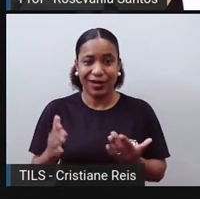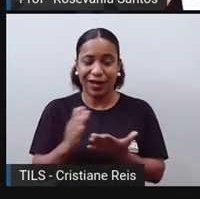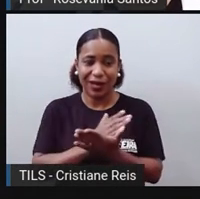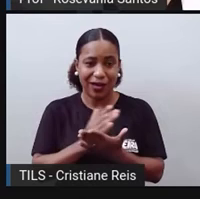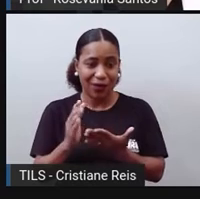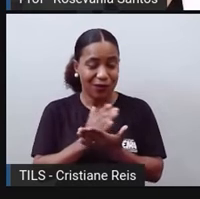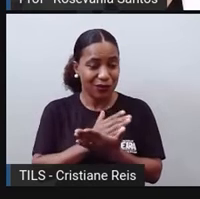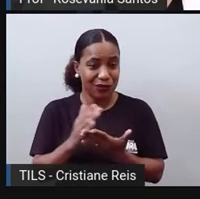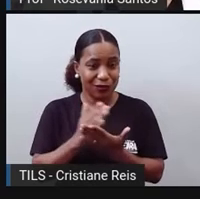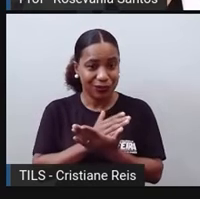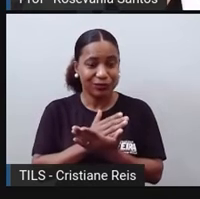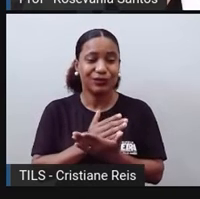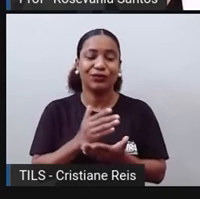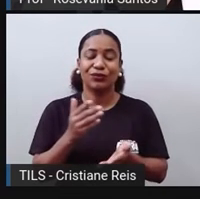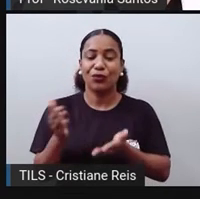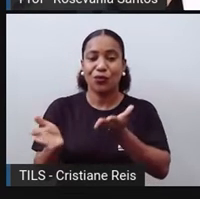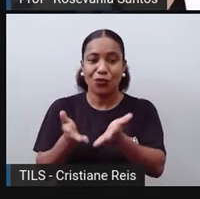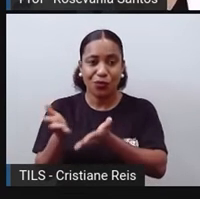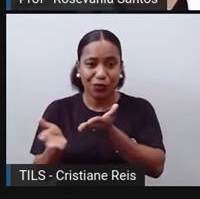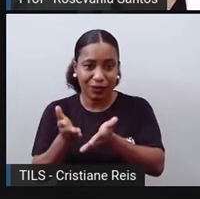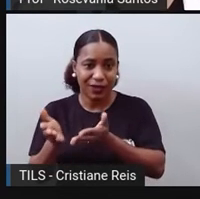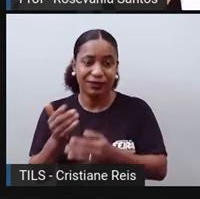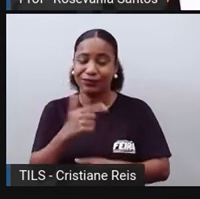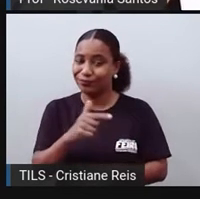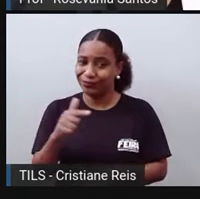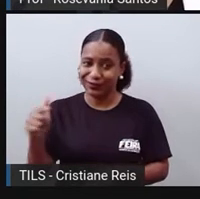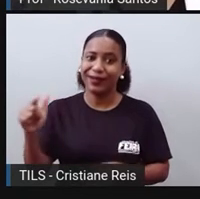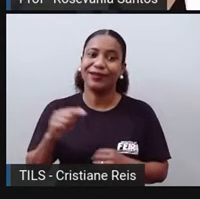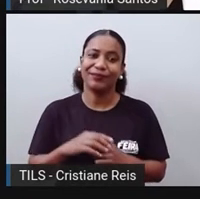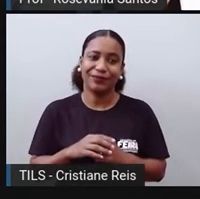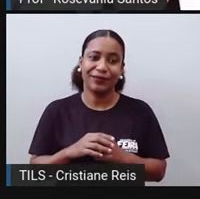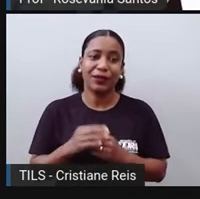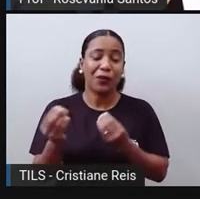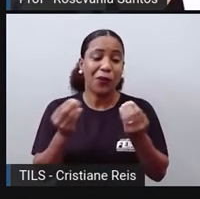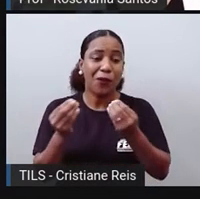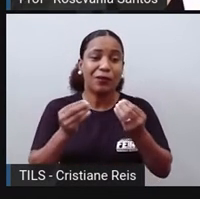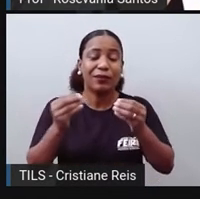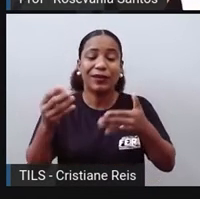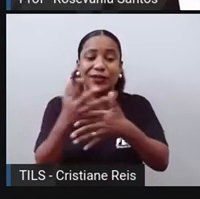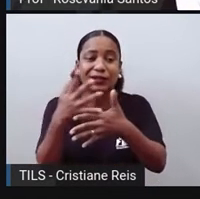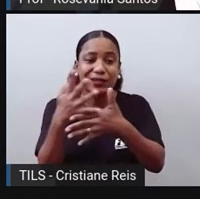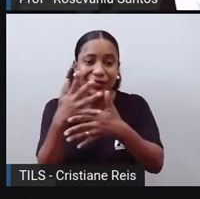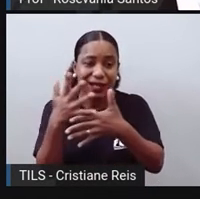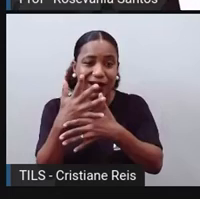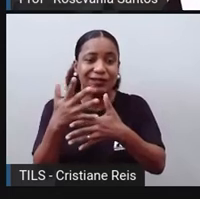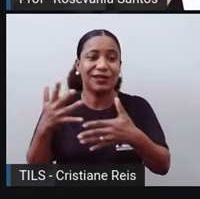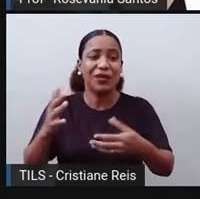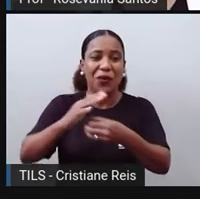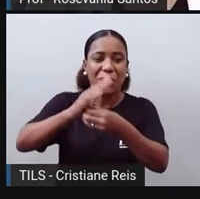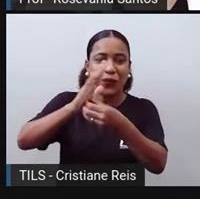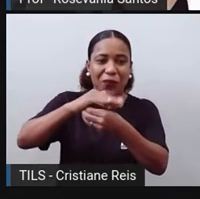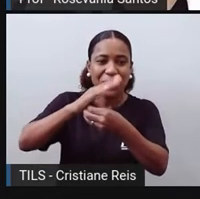vamos dizer assim, um cuidado para se fazer o planejamento urbano. E aí o esgoto fica a céu aberto, não tem